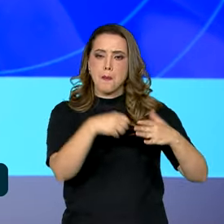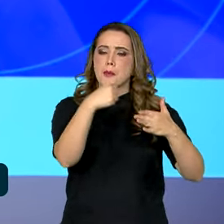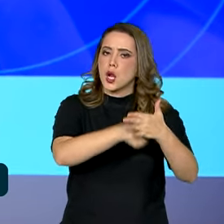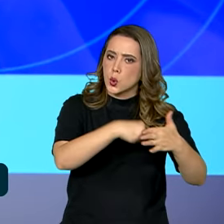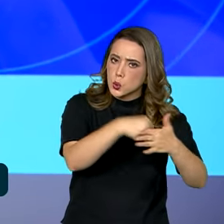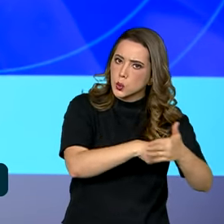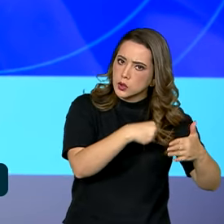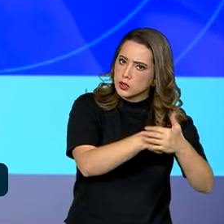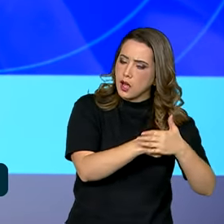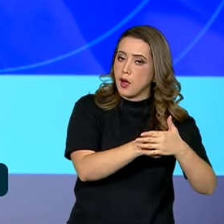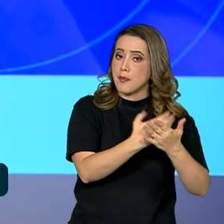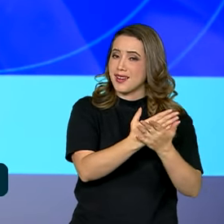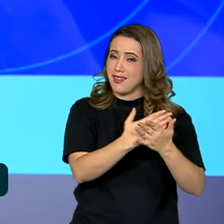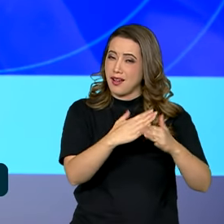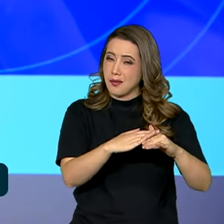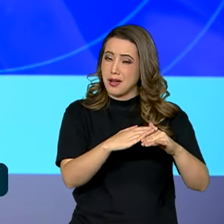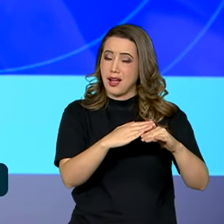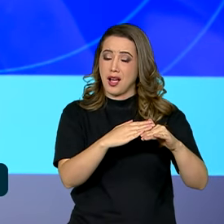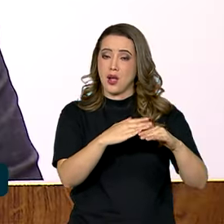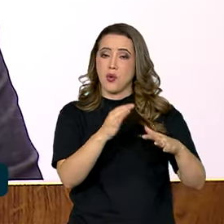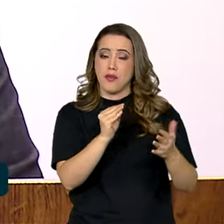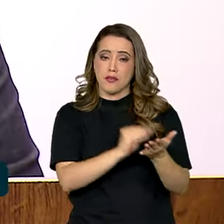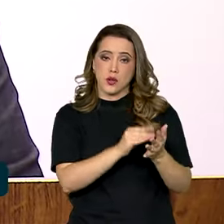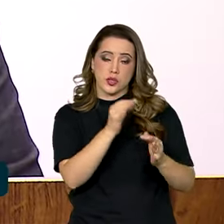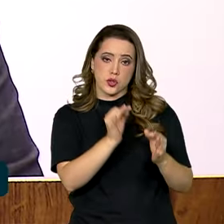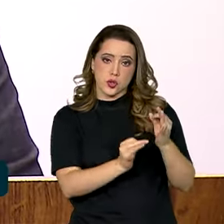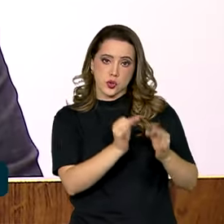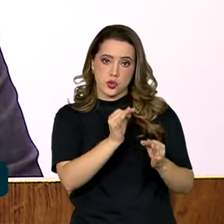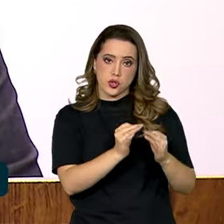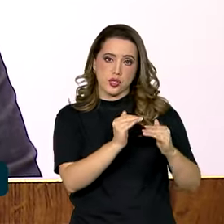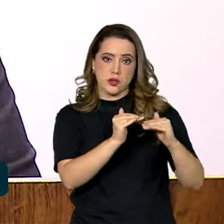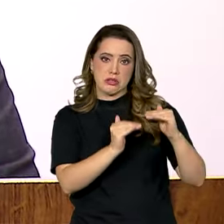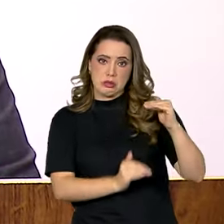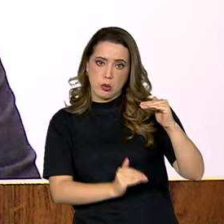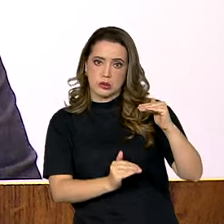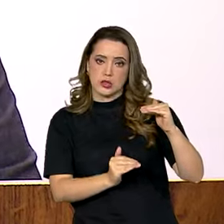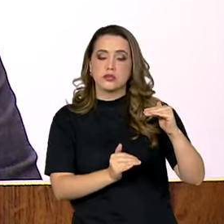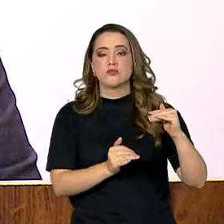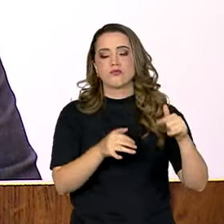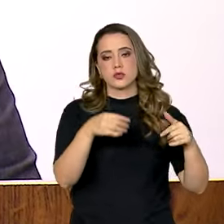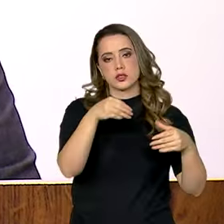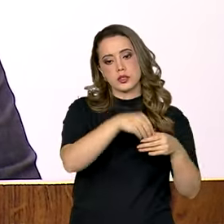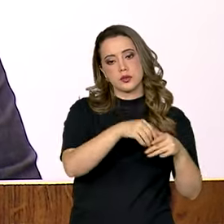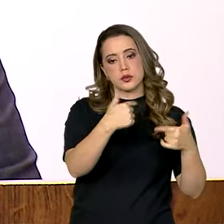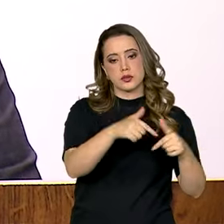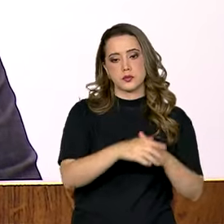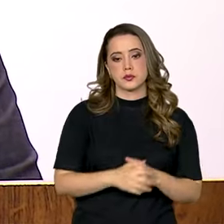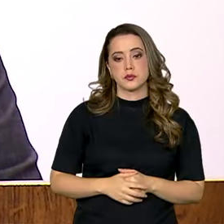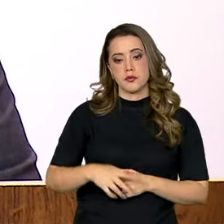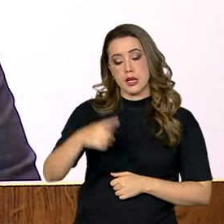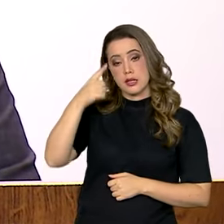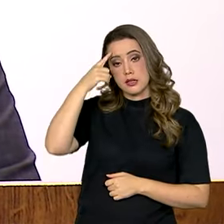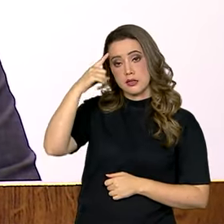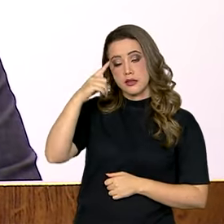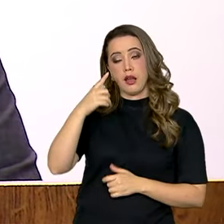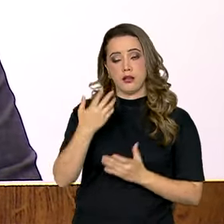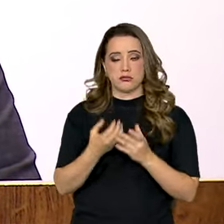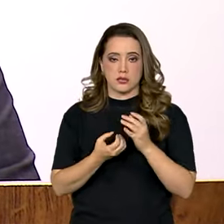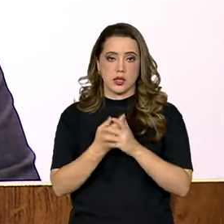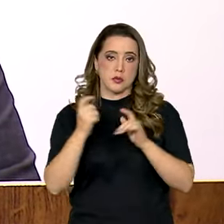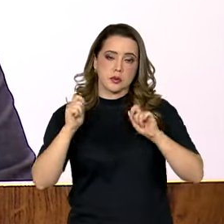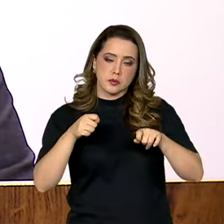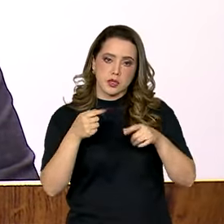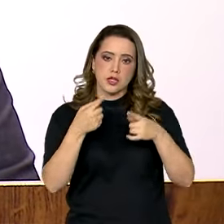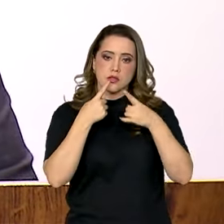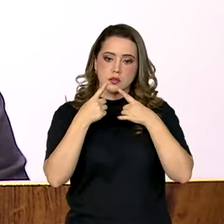desigualdades no mercado de trabalho. A ideia é para fazer uma referência a essa data histórica e os desafios da negociação coletiva